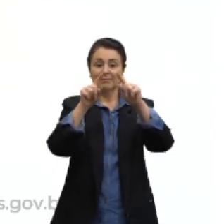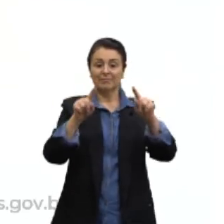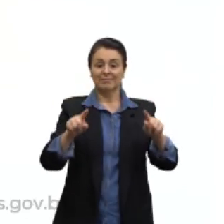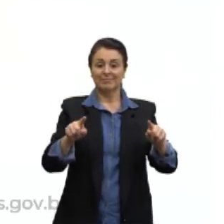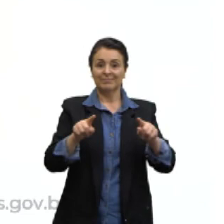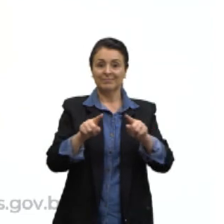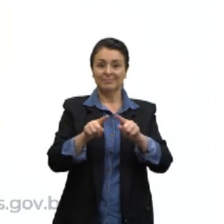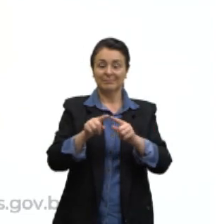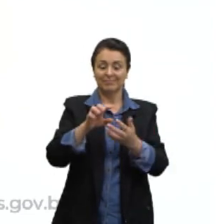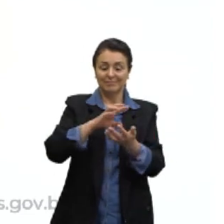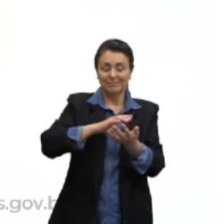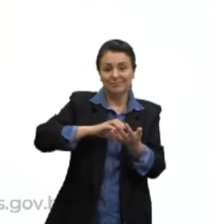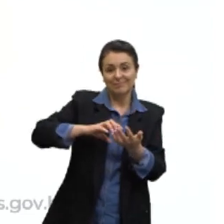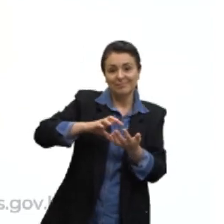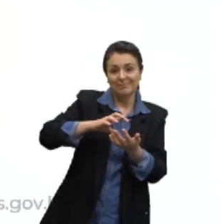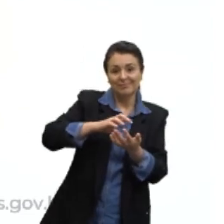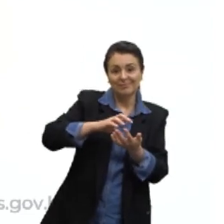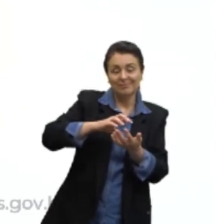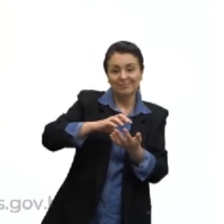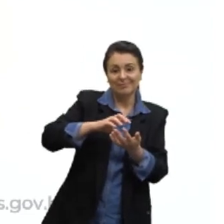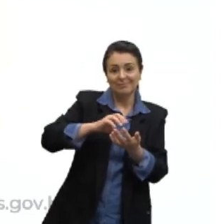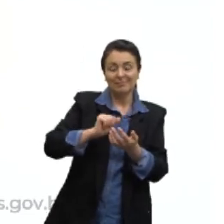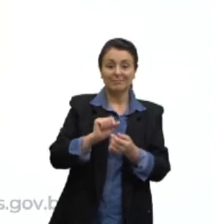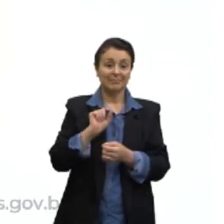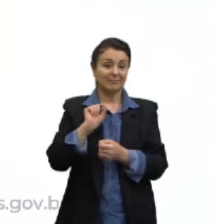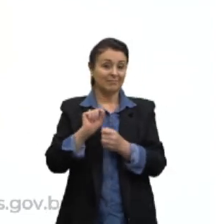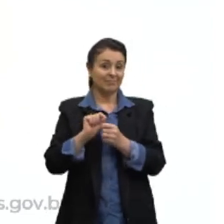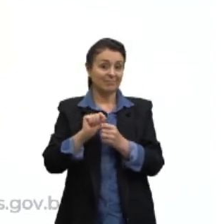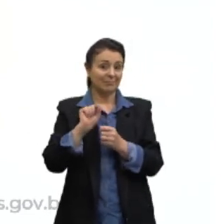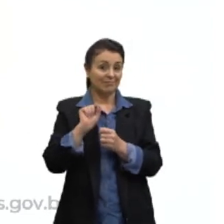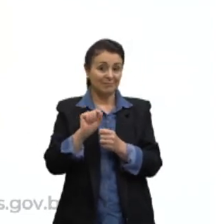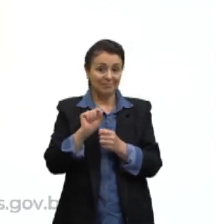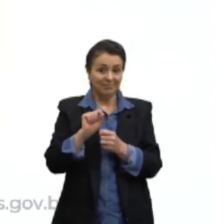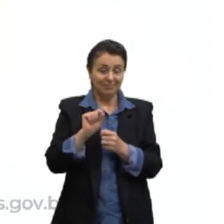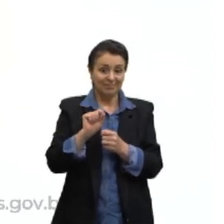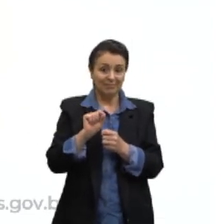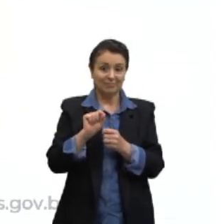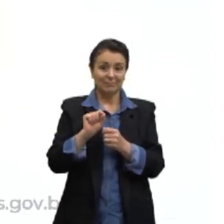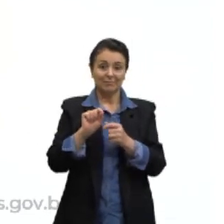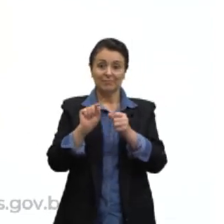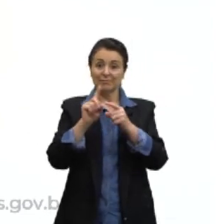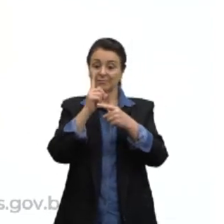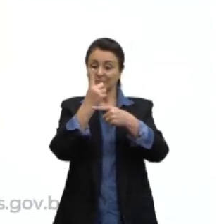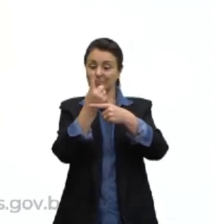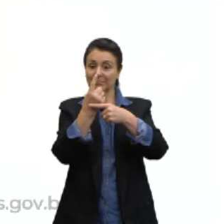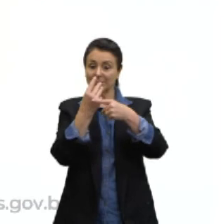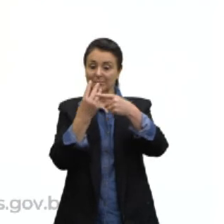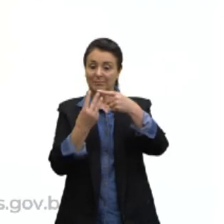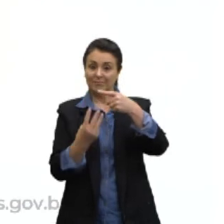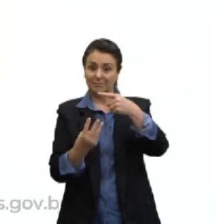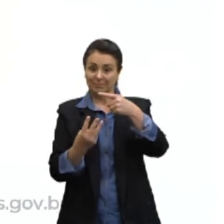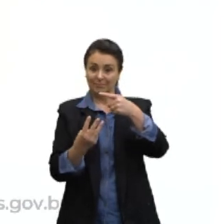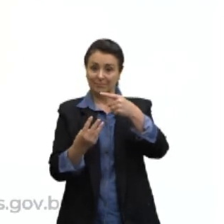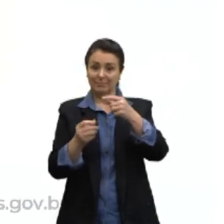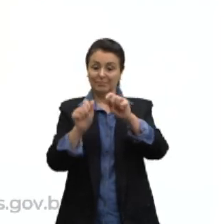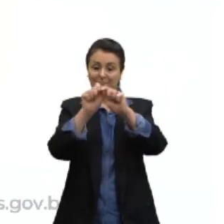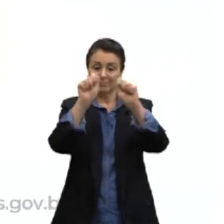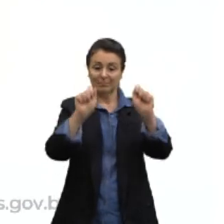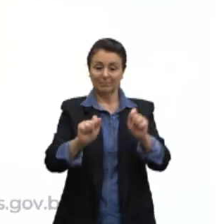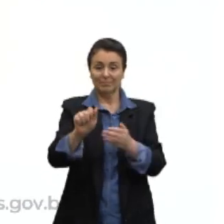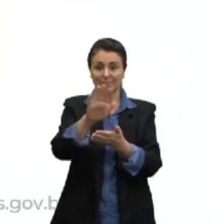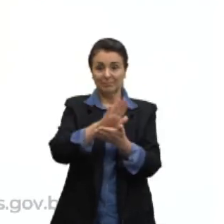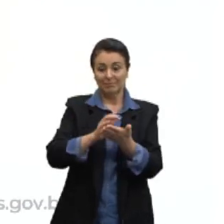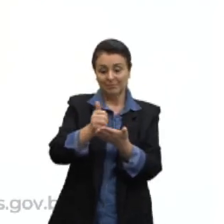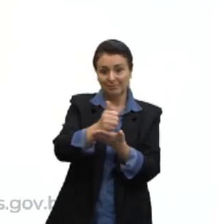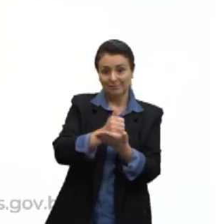é calculado, então, a partir de um terço da área desta base vezes